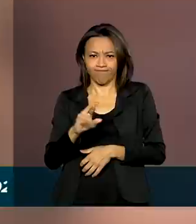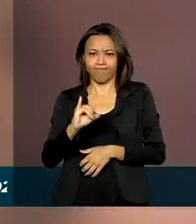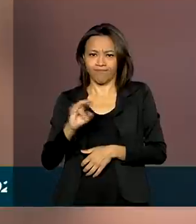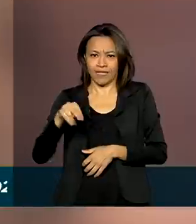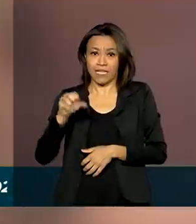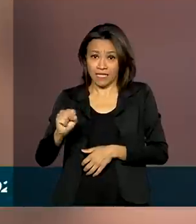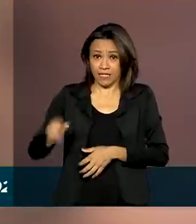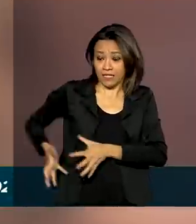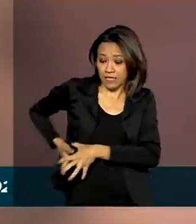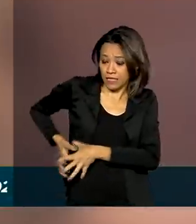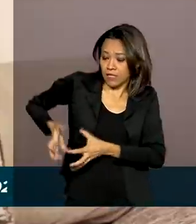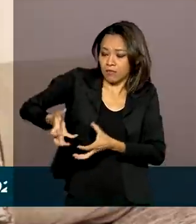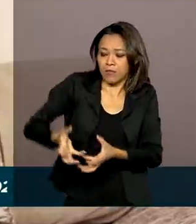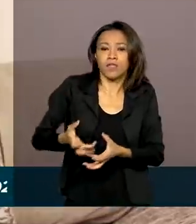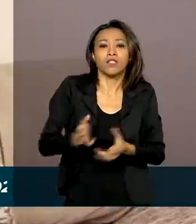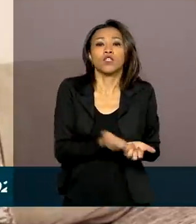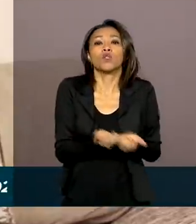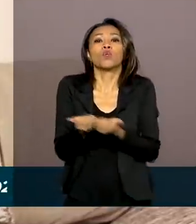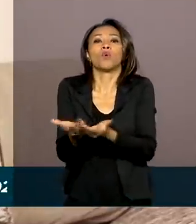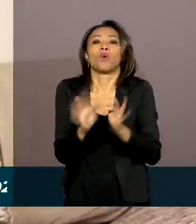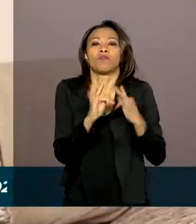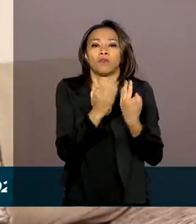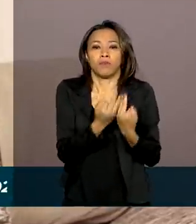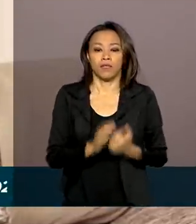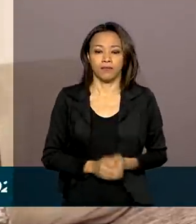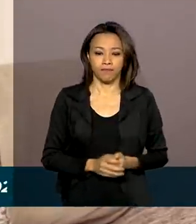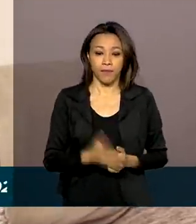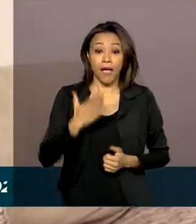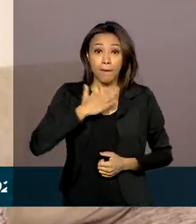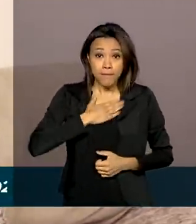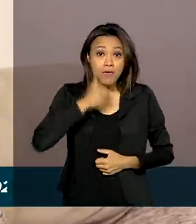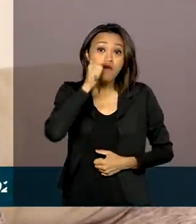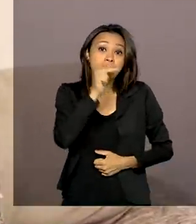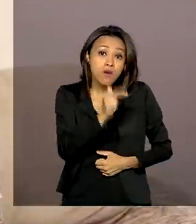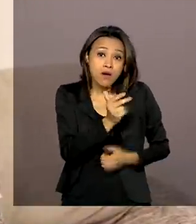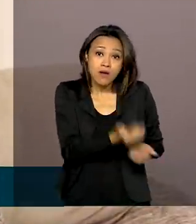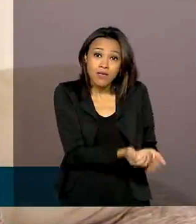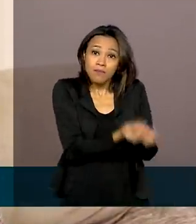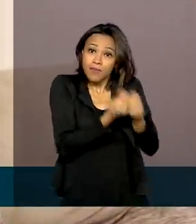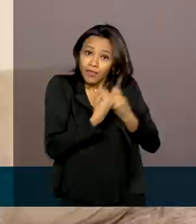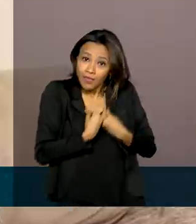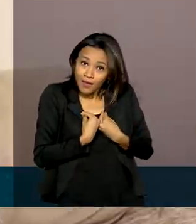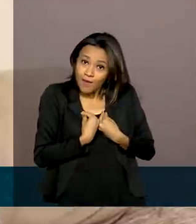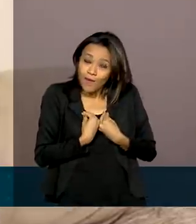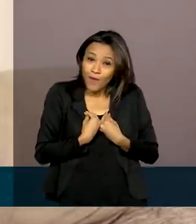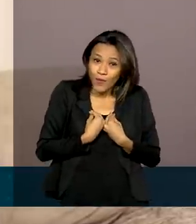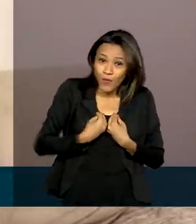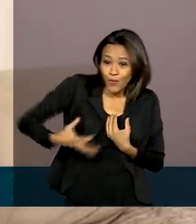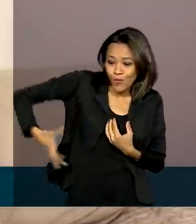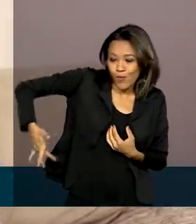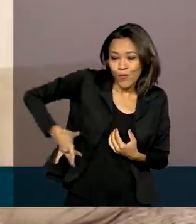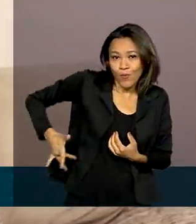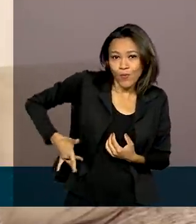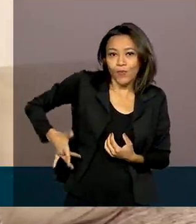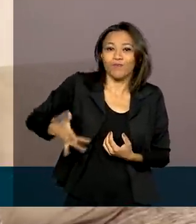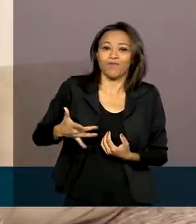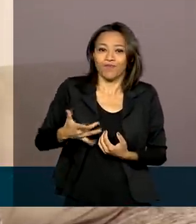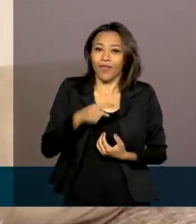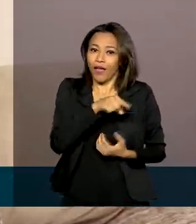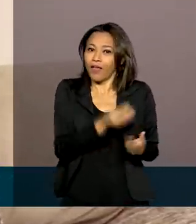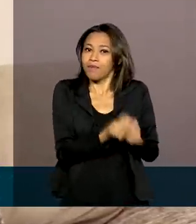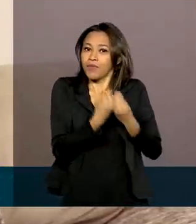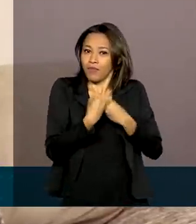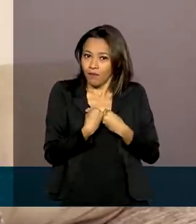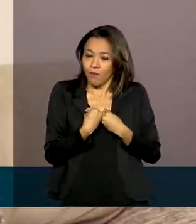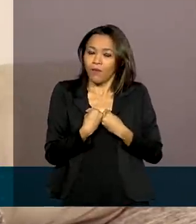doação veio da família. A minha irmã, que me deu a vida novamente, foi a minha doadora. E nós